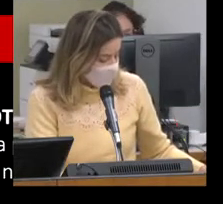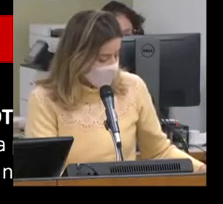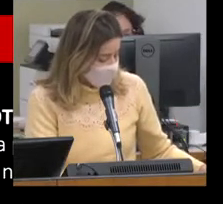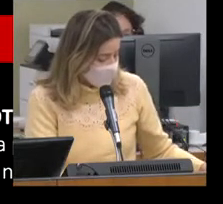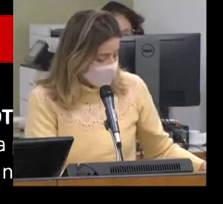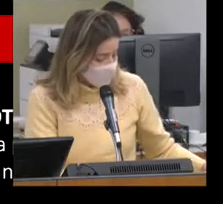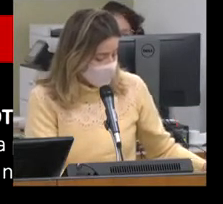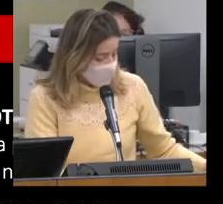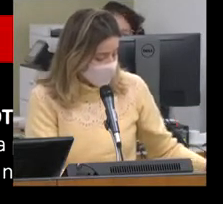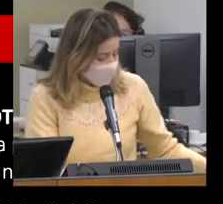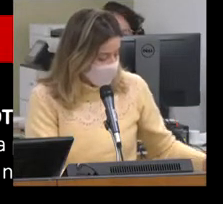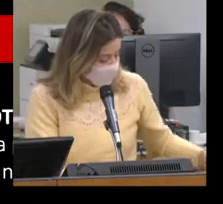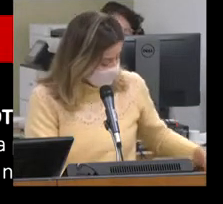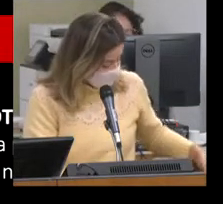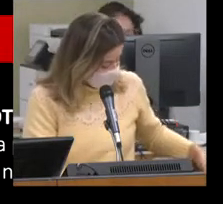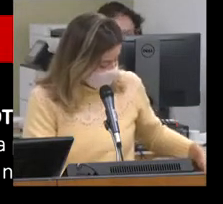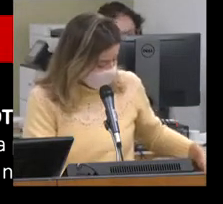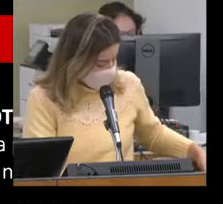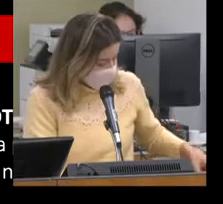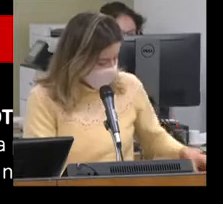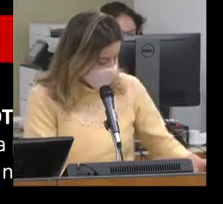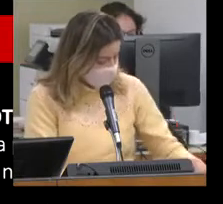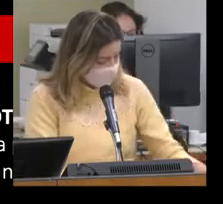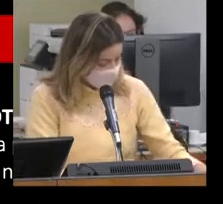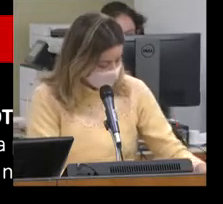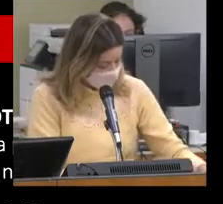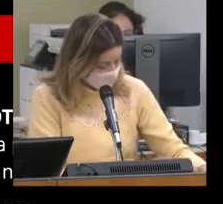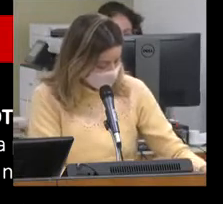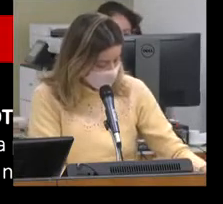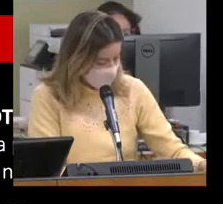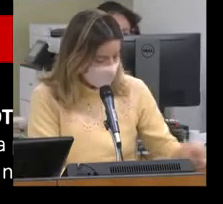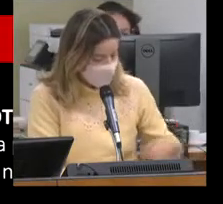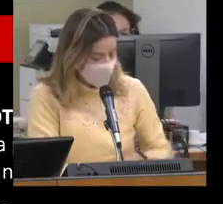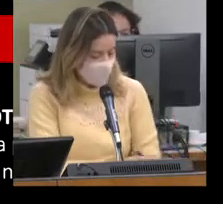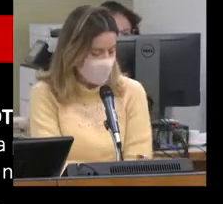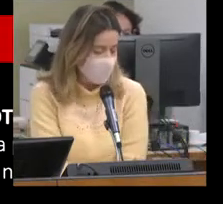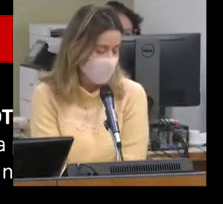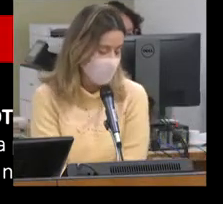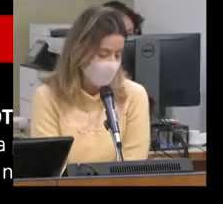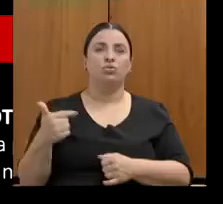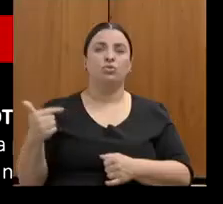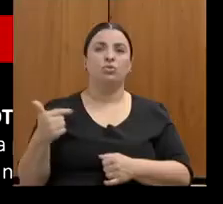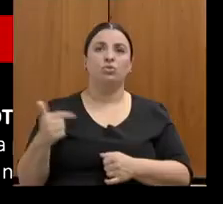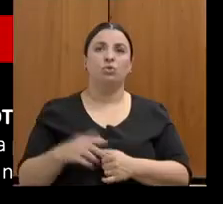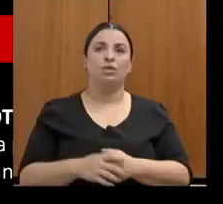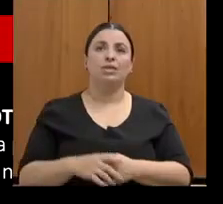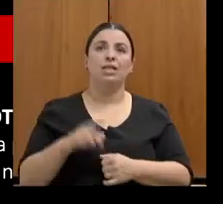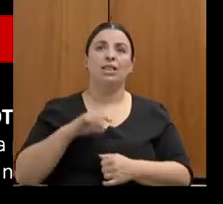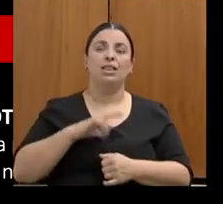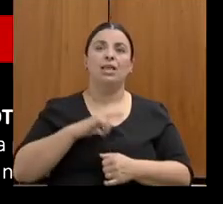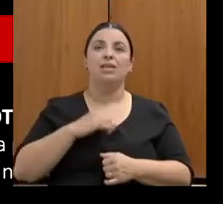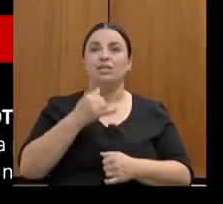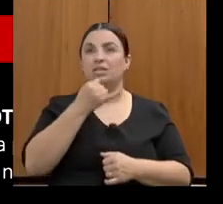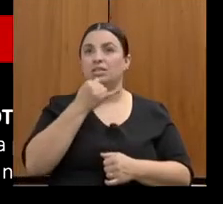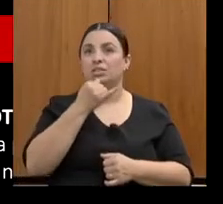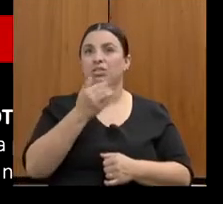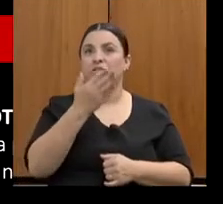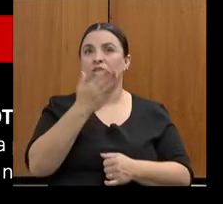2021 a maio de 2022, a gente teve o triste número de 209 feminicídios